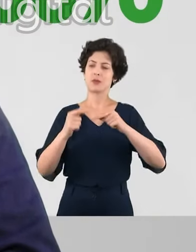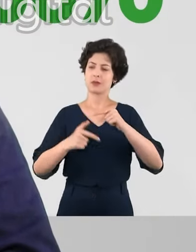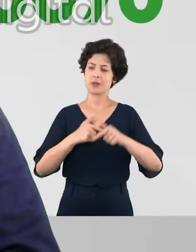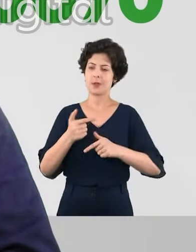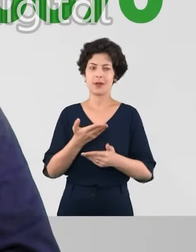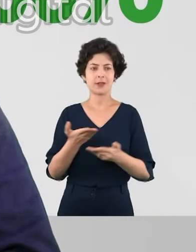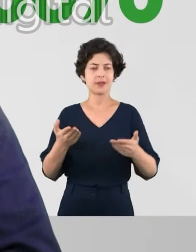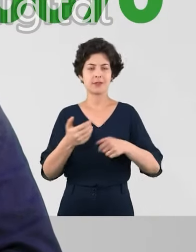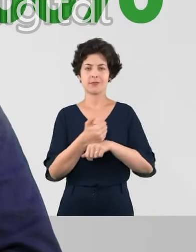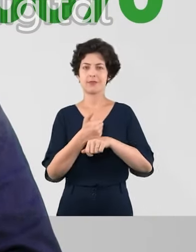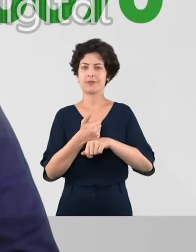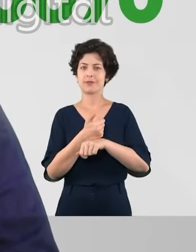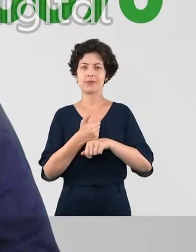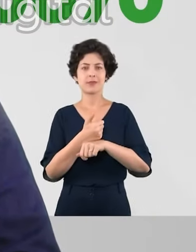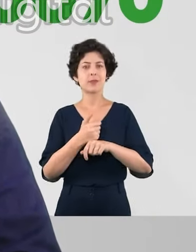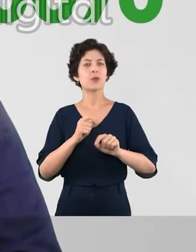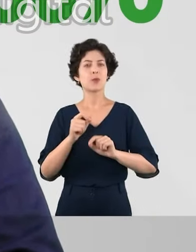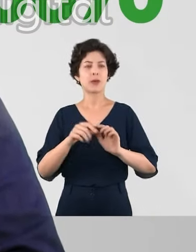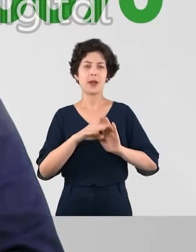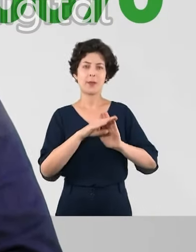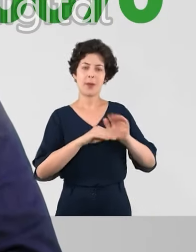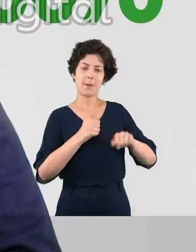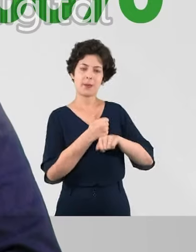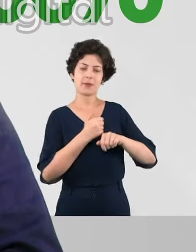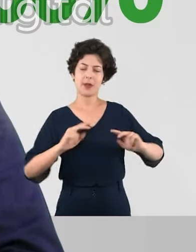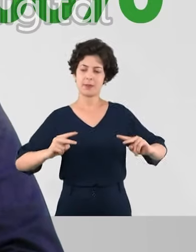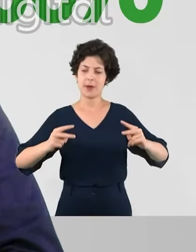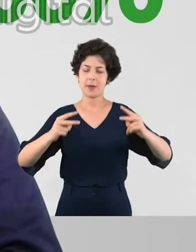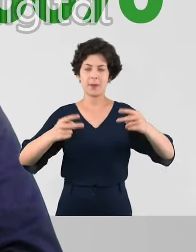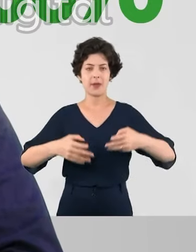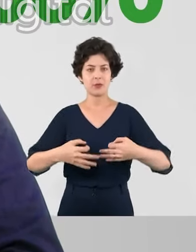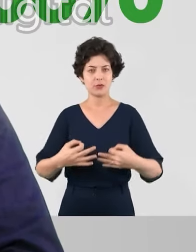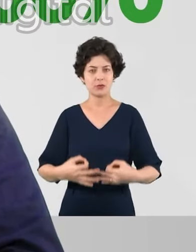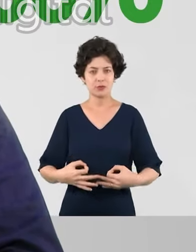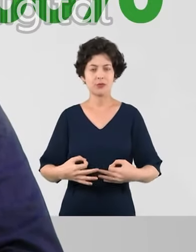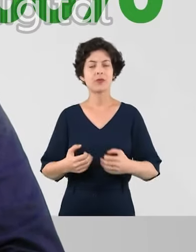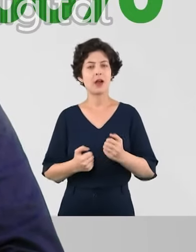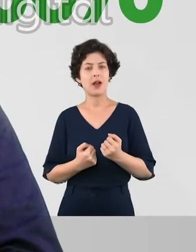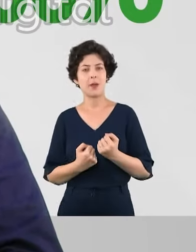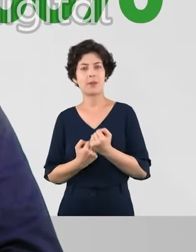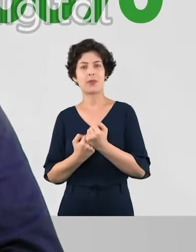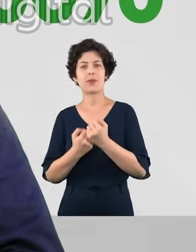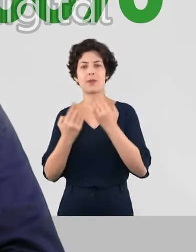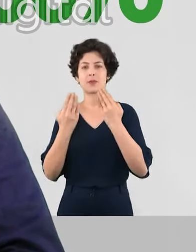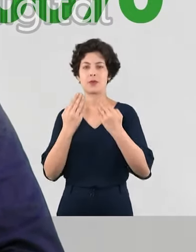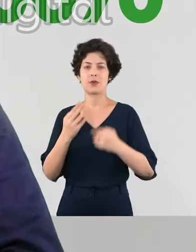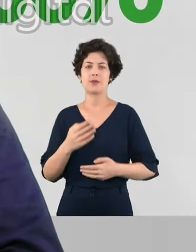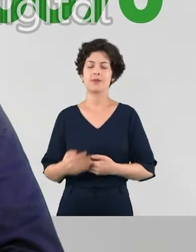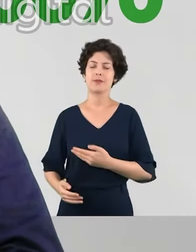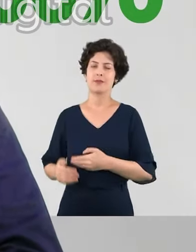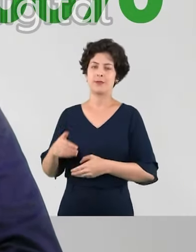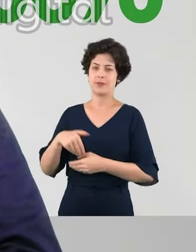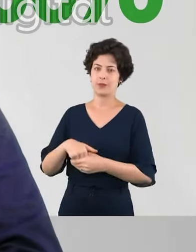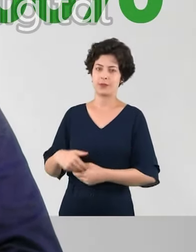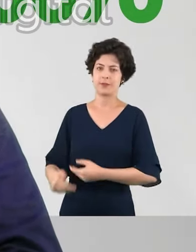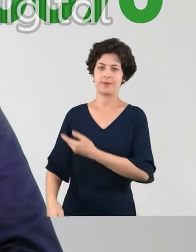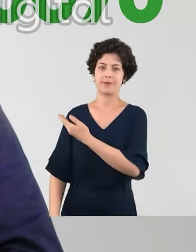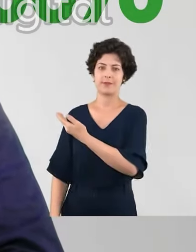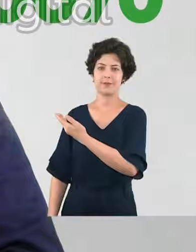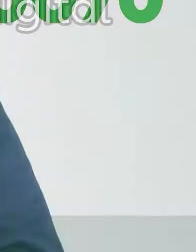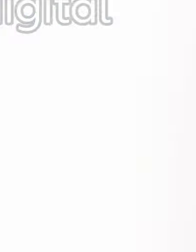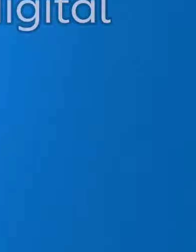trabalho desses heróis, com um plano de carreira justo, com um amparo psicológico. Vote Professor Fledson, 70